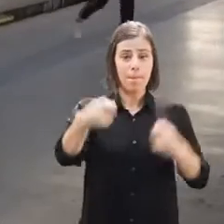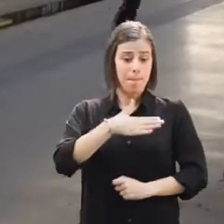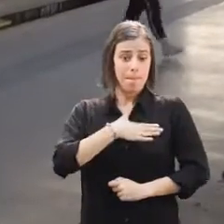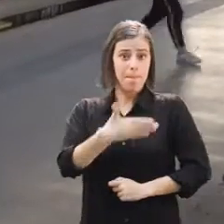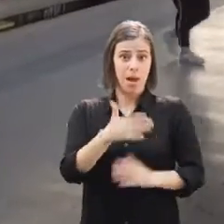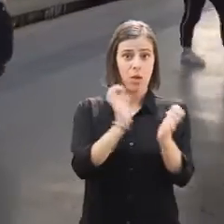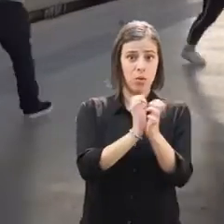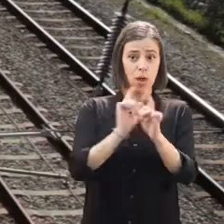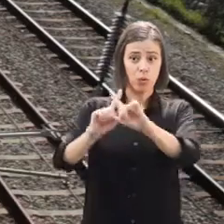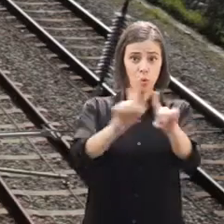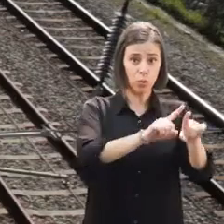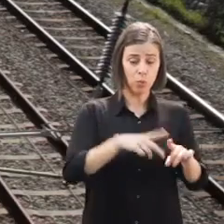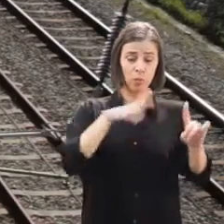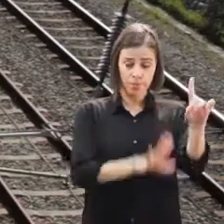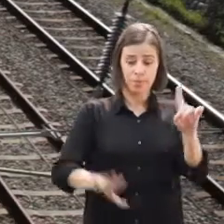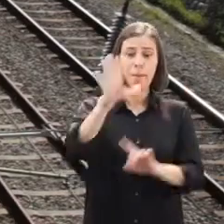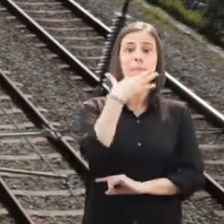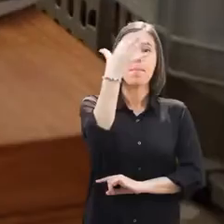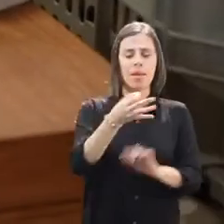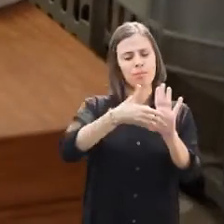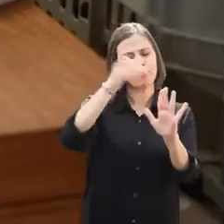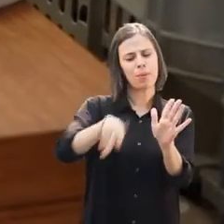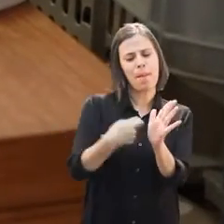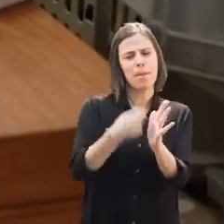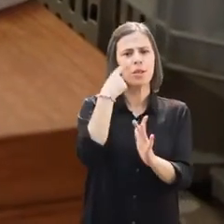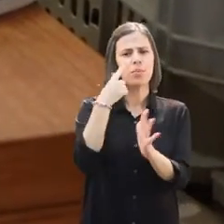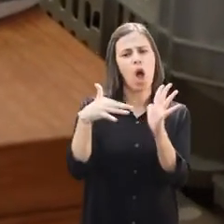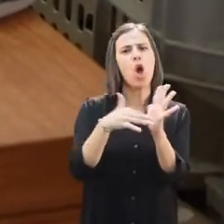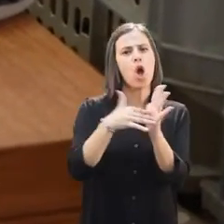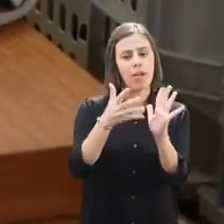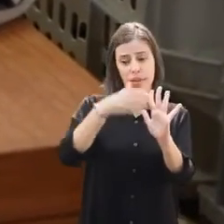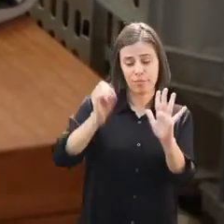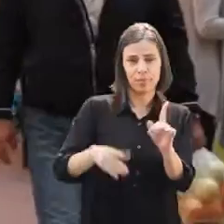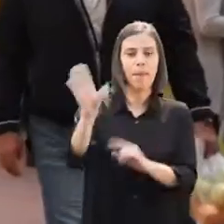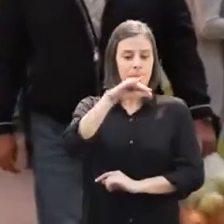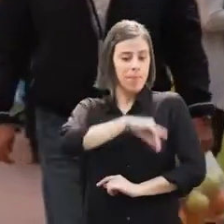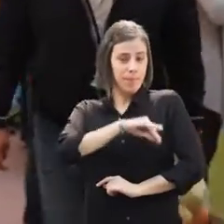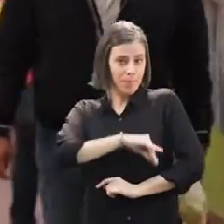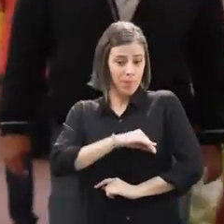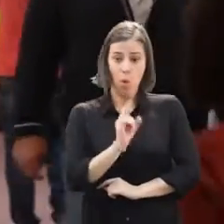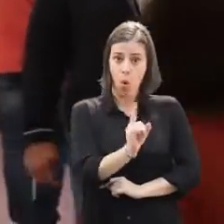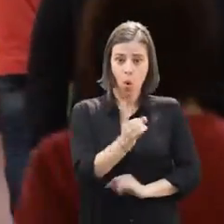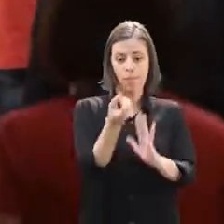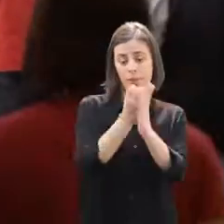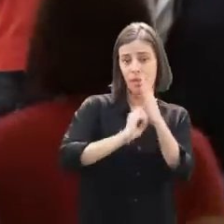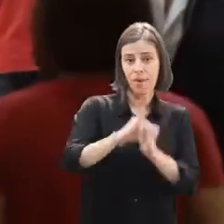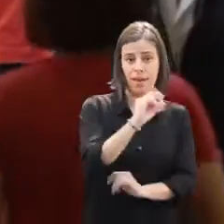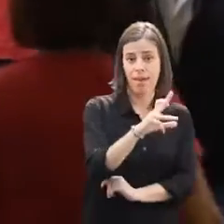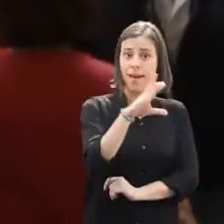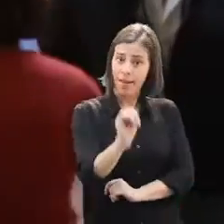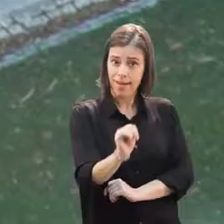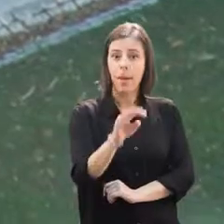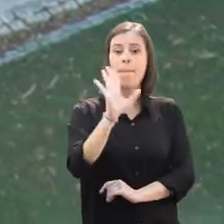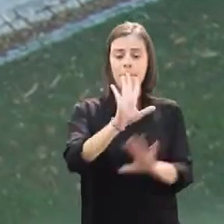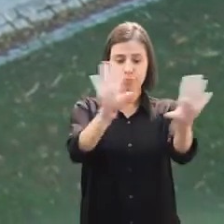alargamento do passo social intermodal em todo o país. Eliminação do pagamento especial por conta. Mais rendimento por via das devoluções de